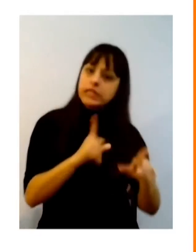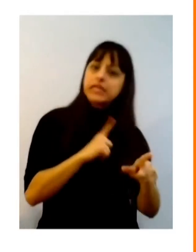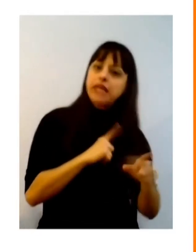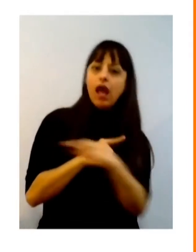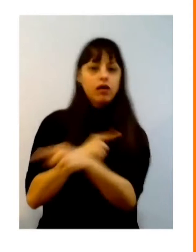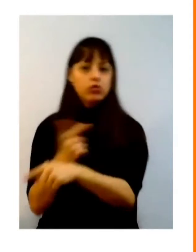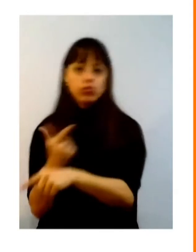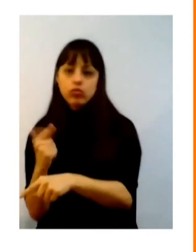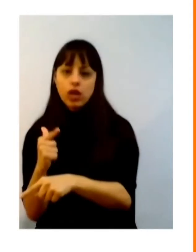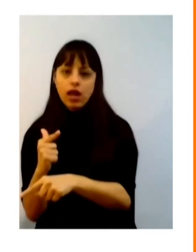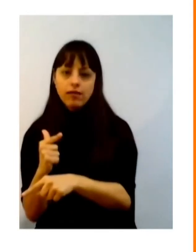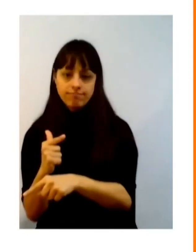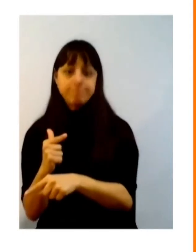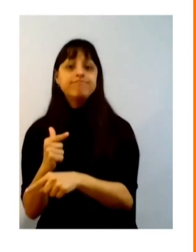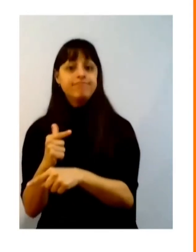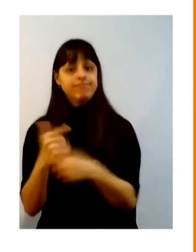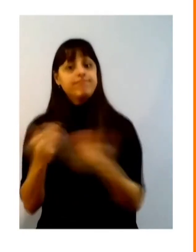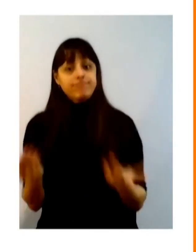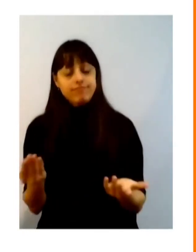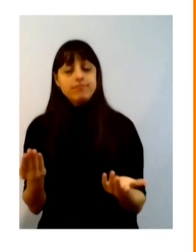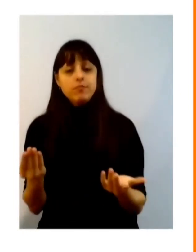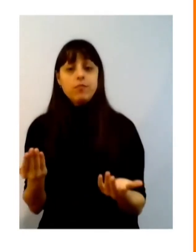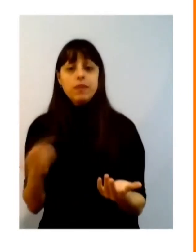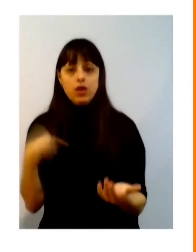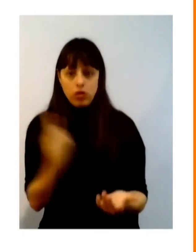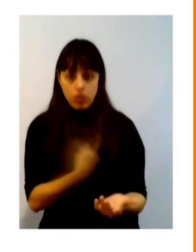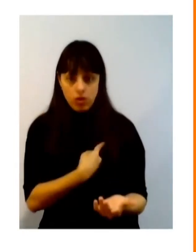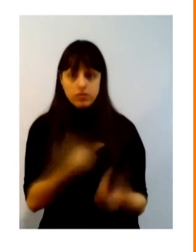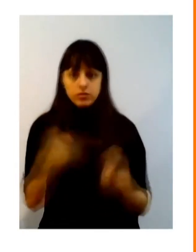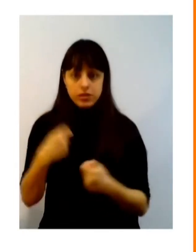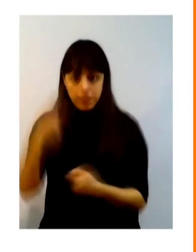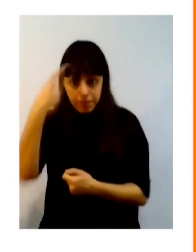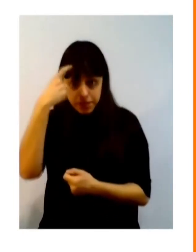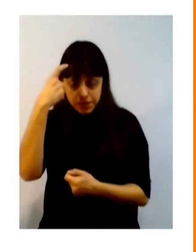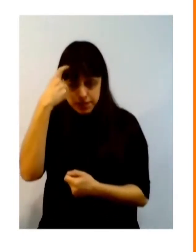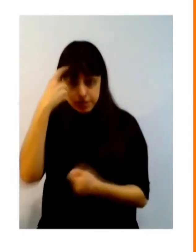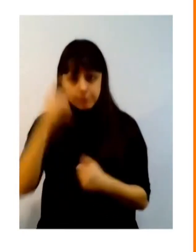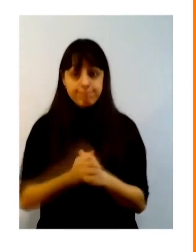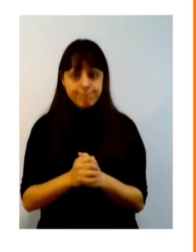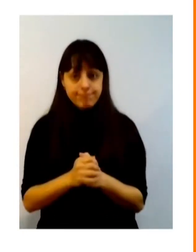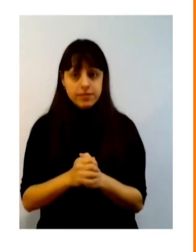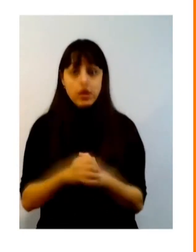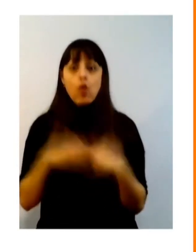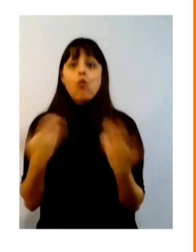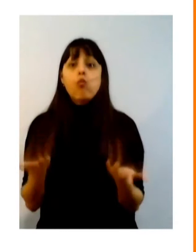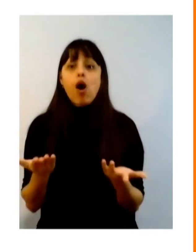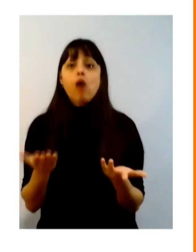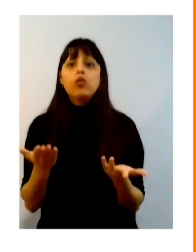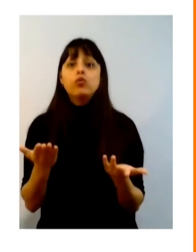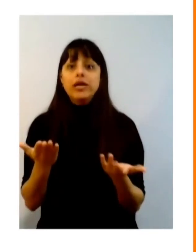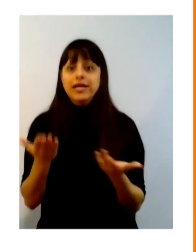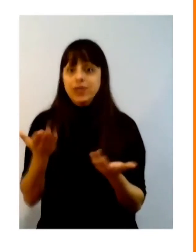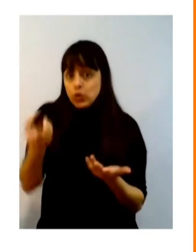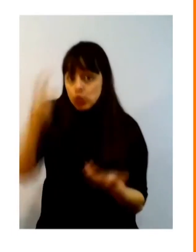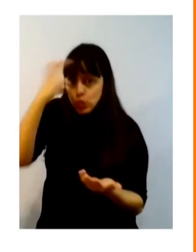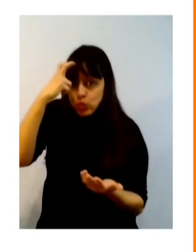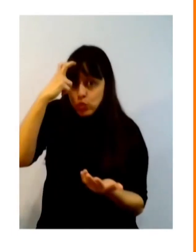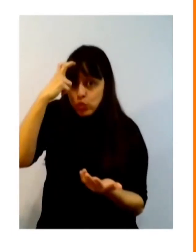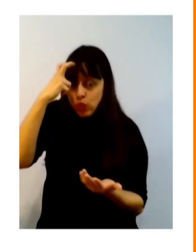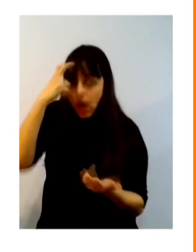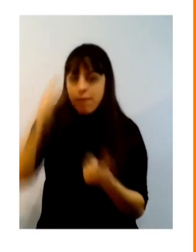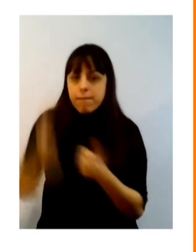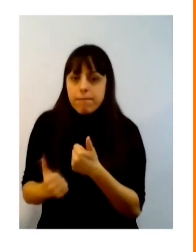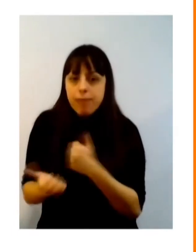que nós queremos para a grande maioria da população e é muito importante pensarmos nisso. qual é a infraestrutura cultural e qual é